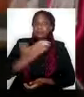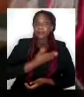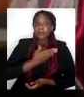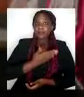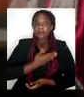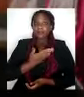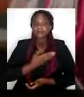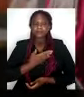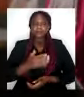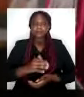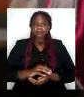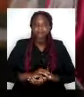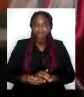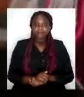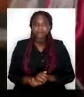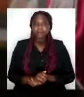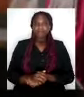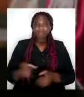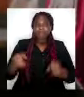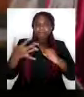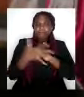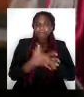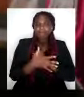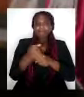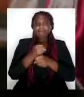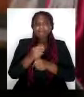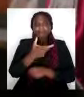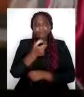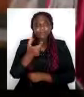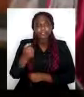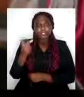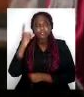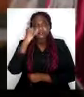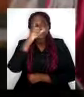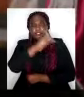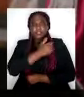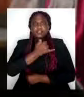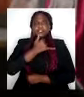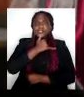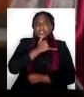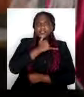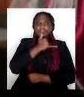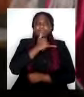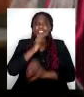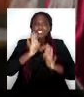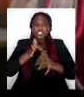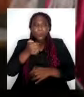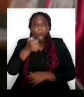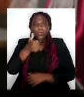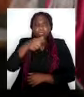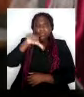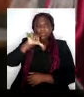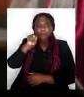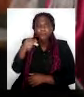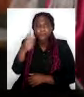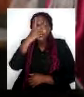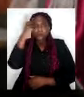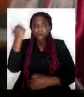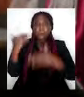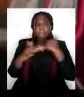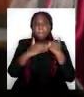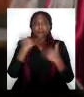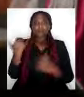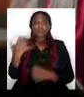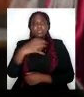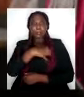Meus amigos e minhas amigas, a pandemia tornou este ano muito difícil e triste. Já são quase 9 mil